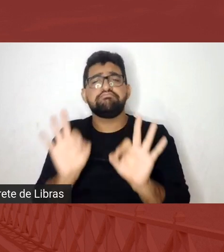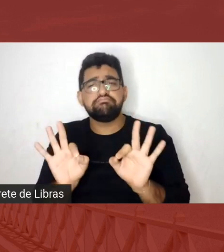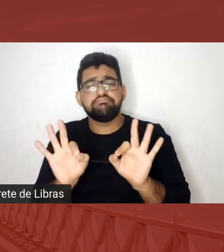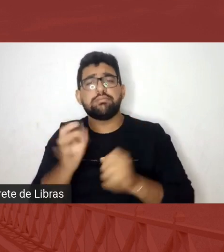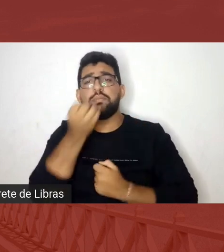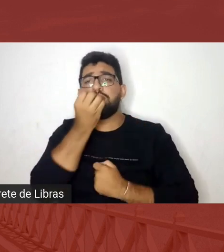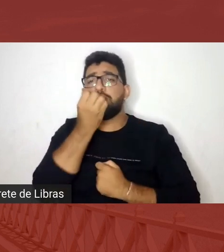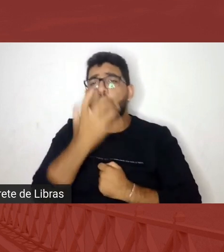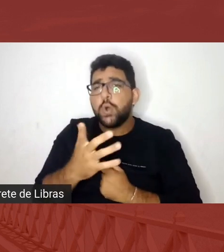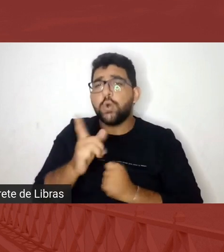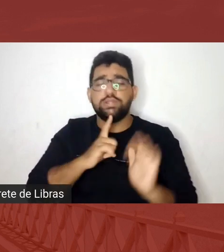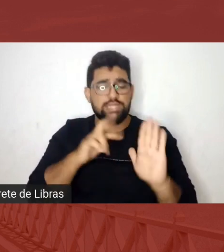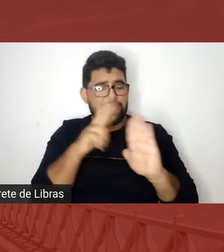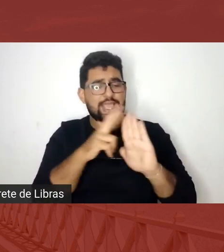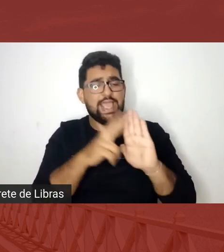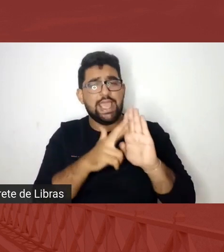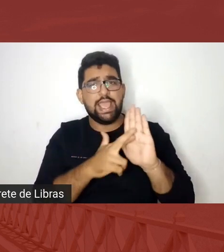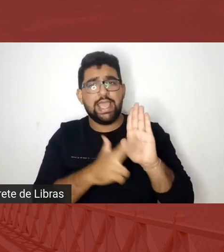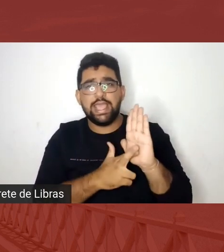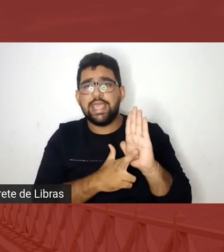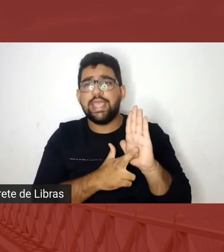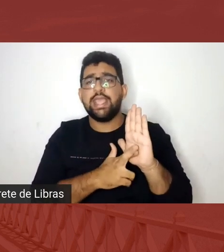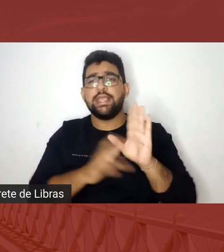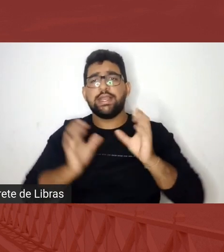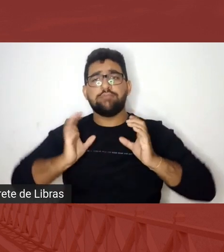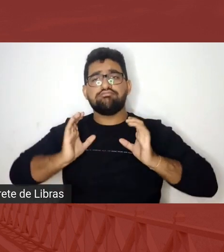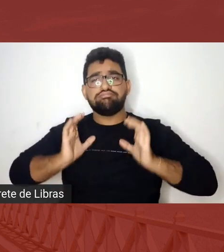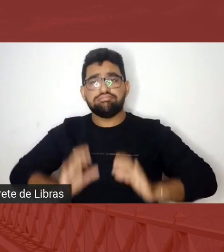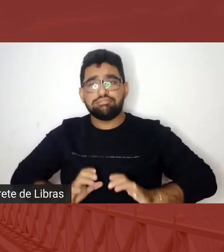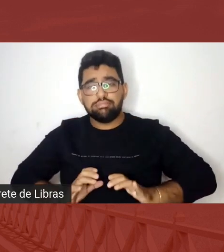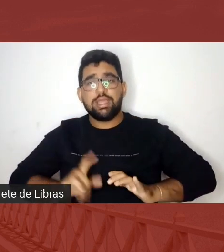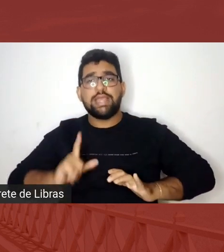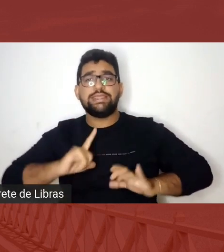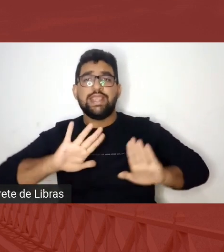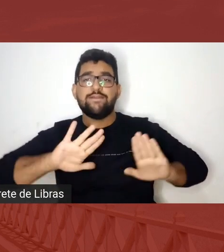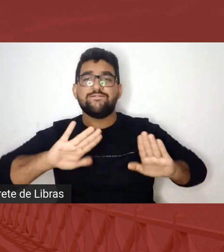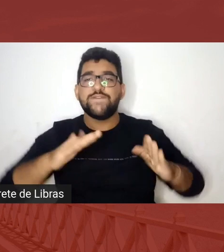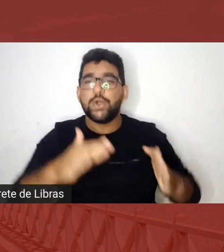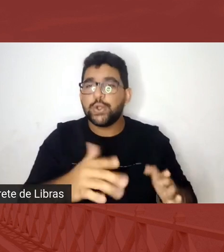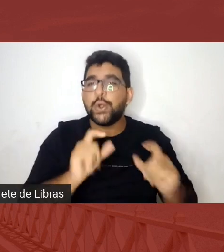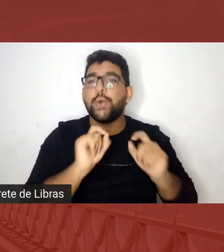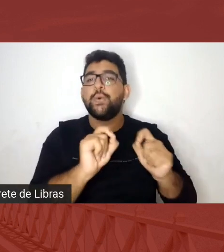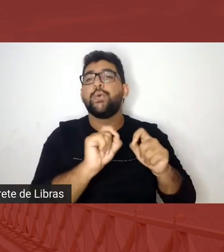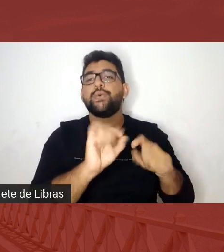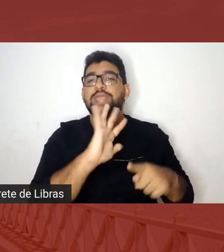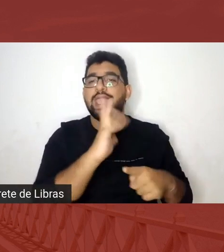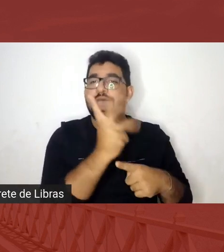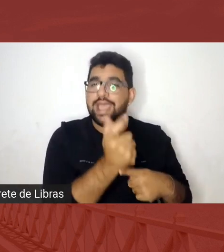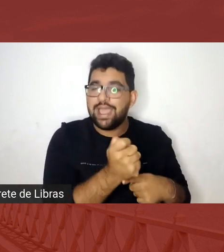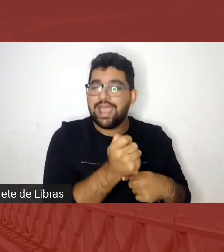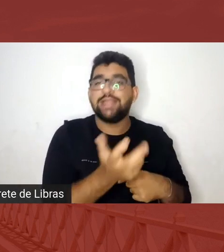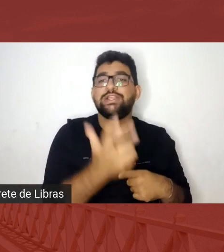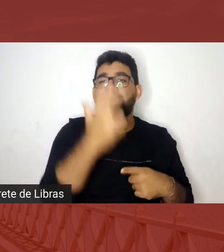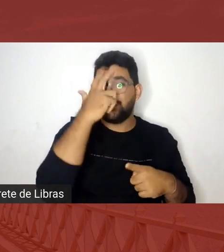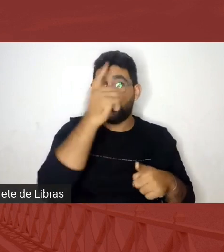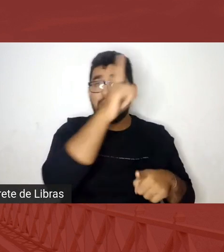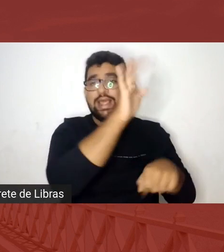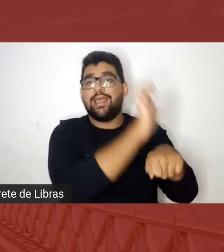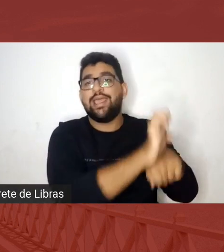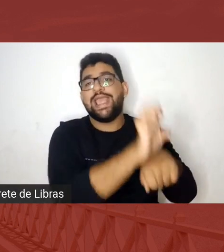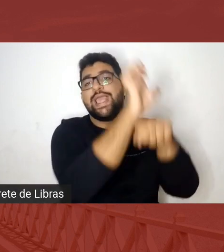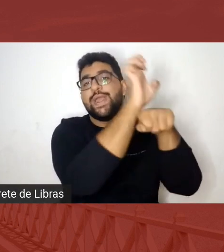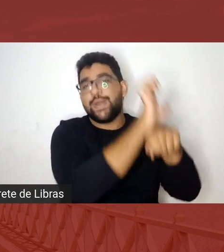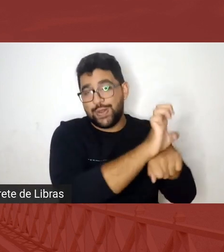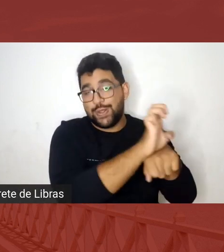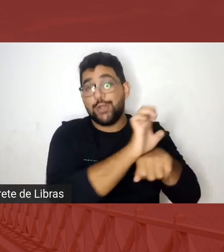de etiquetas passadas, elas estavam pautadas na arte, na cultura e no patrimônio eurocêntrico, justamente